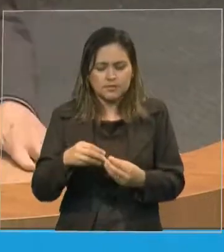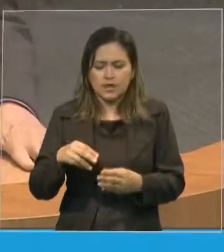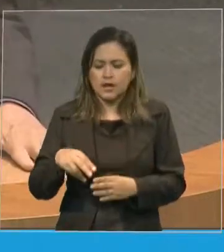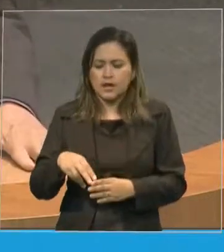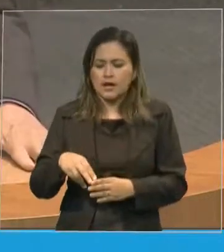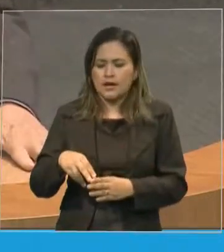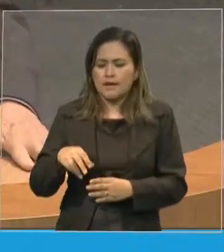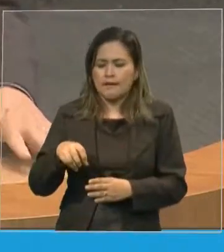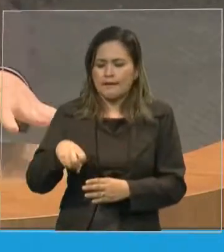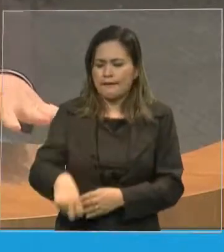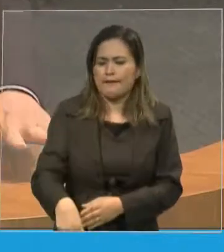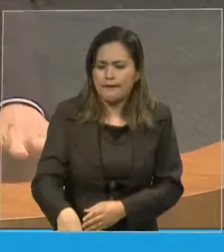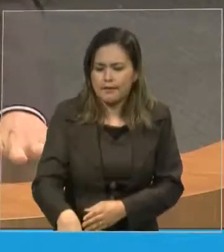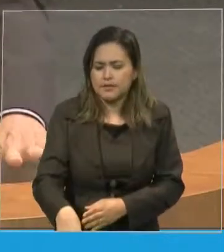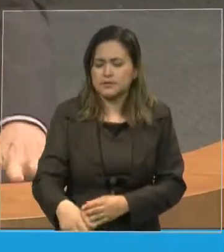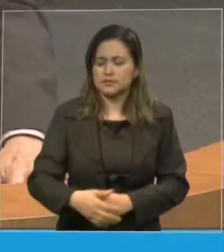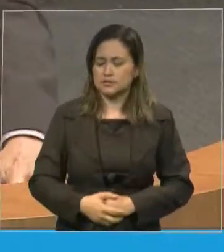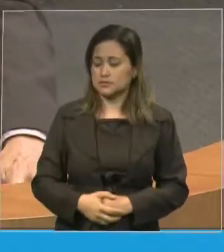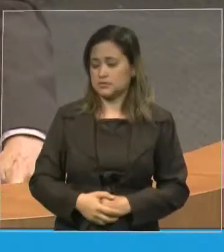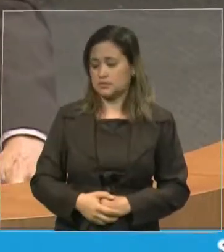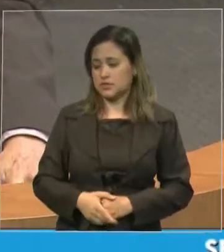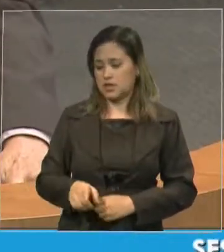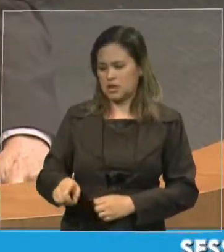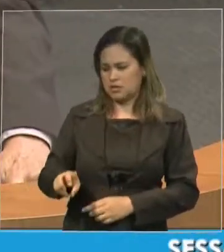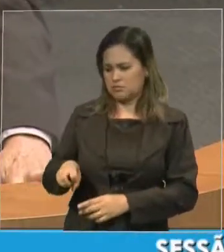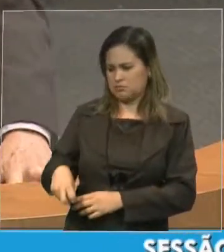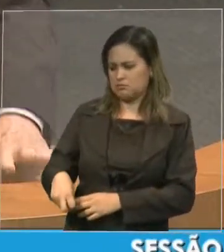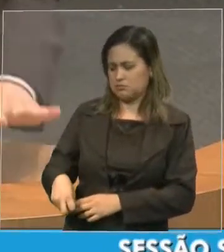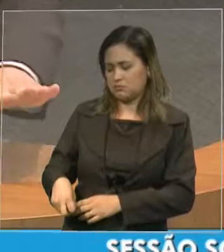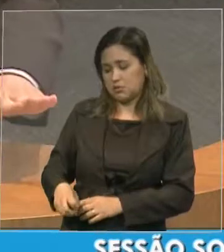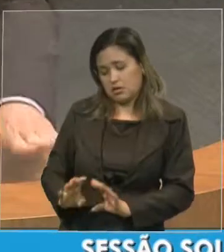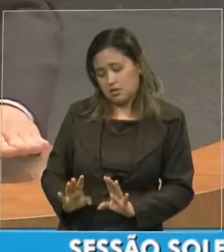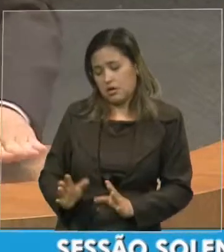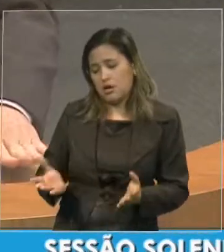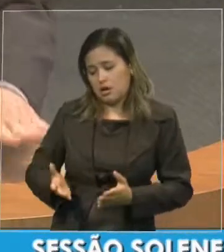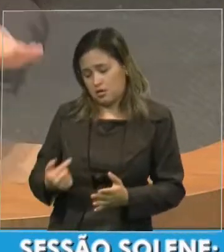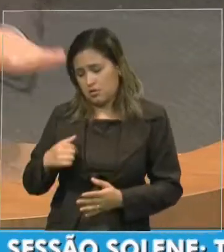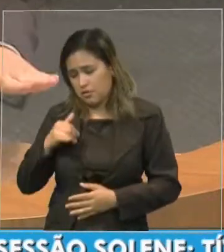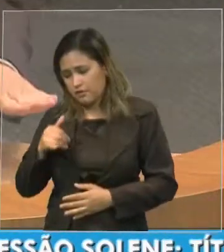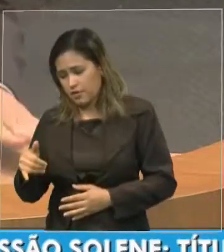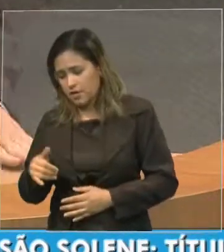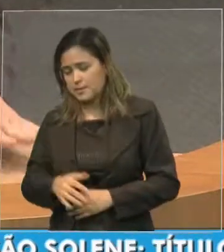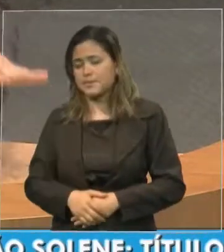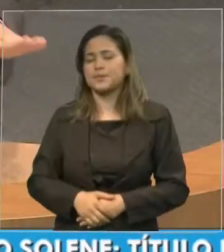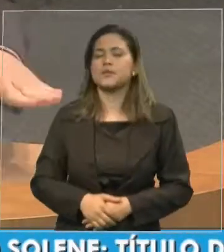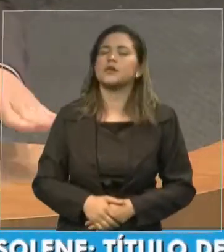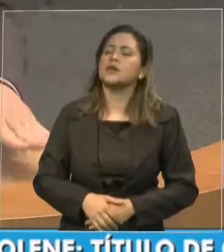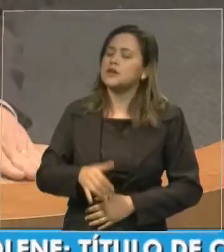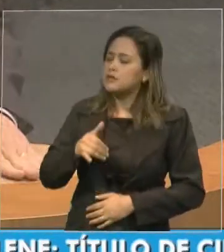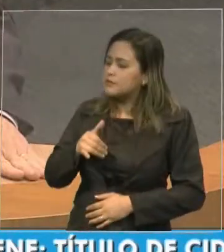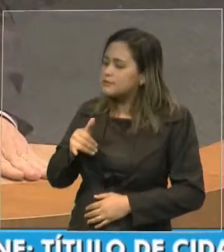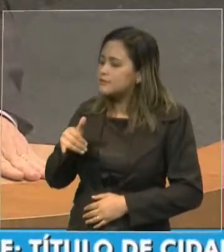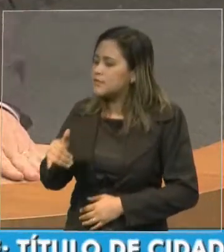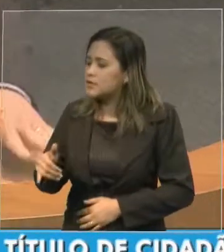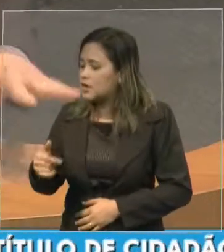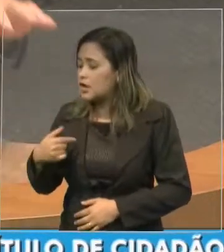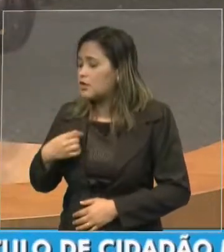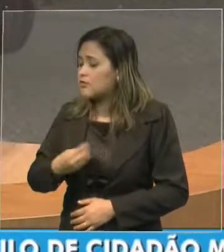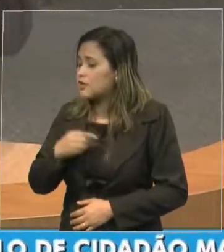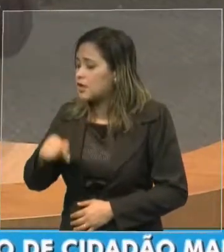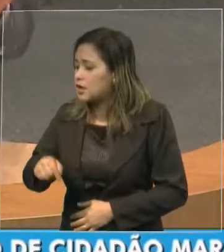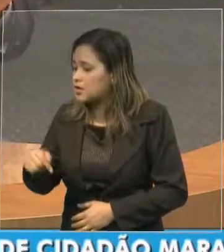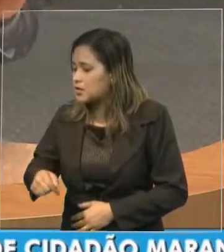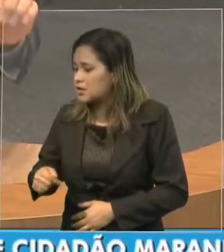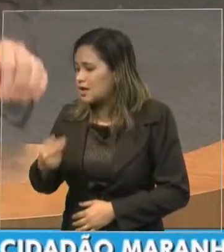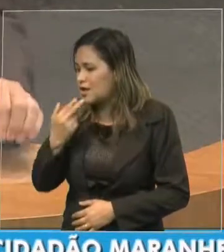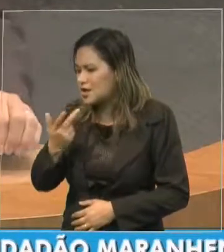falo ele colocou a mão na cabeça dele e disse olha eu estou aqui eu não falo a tua língua mas eu